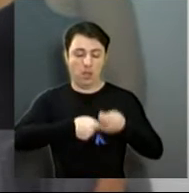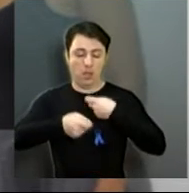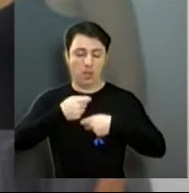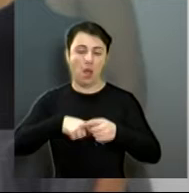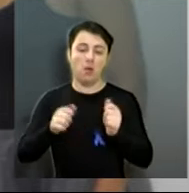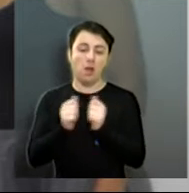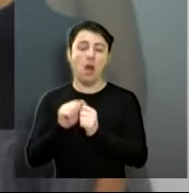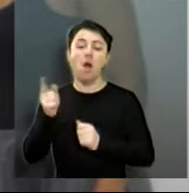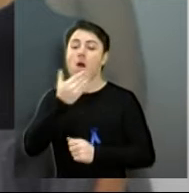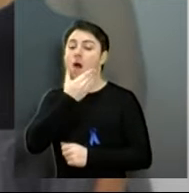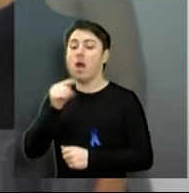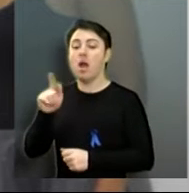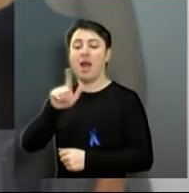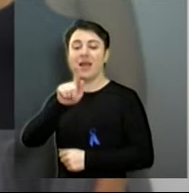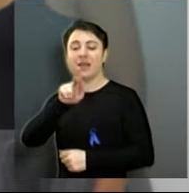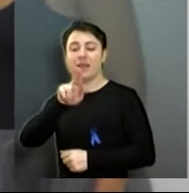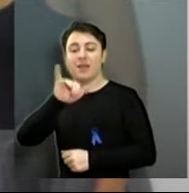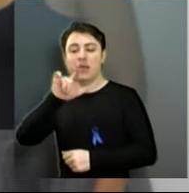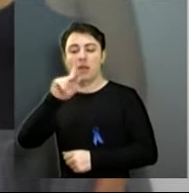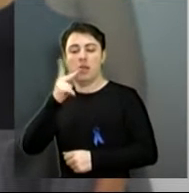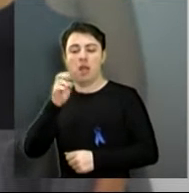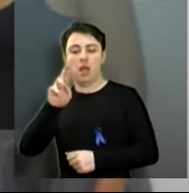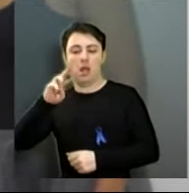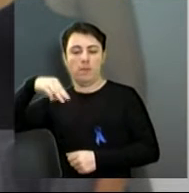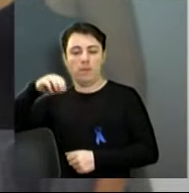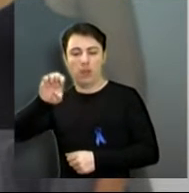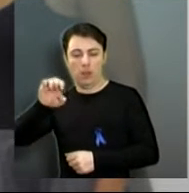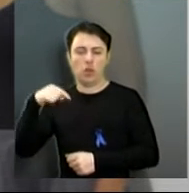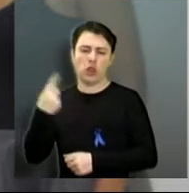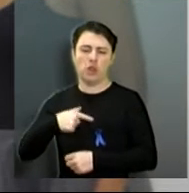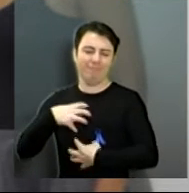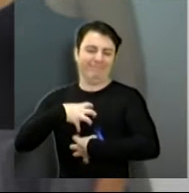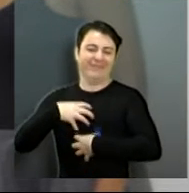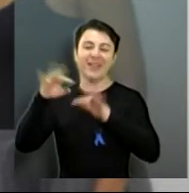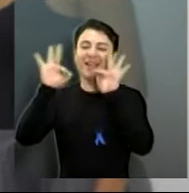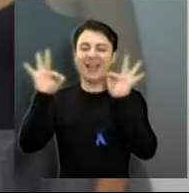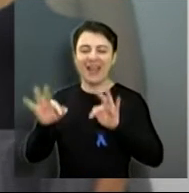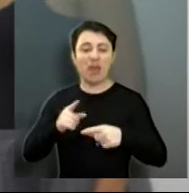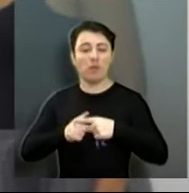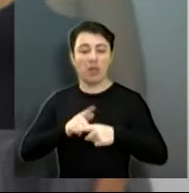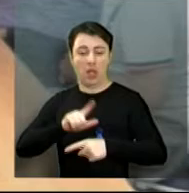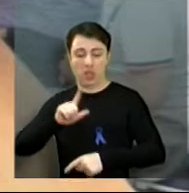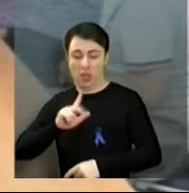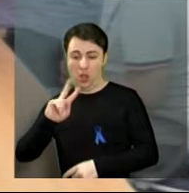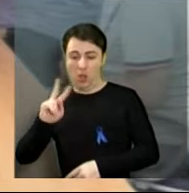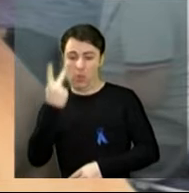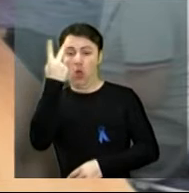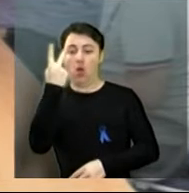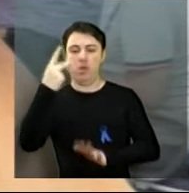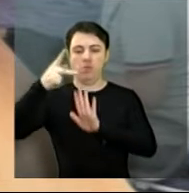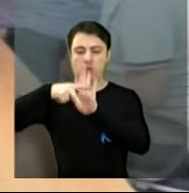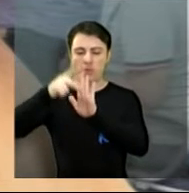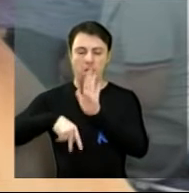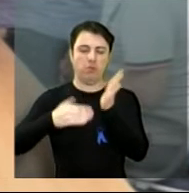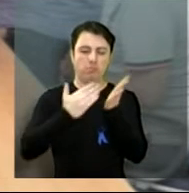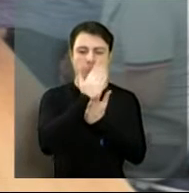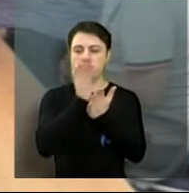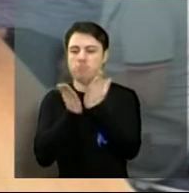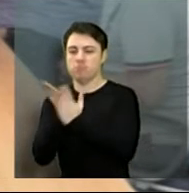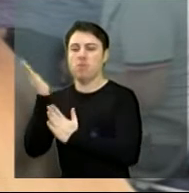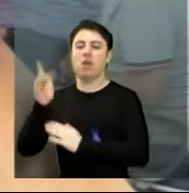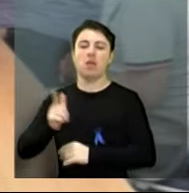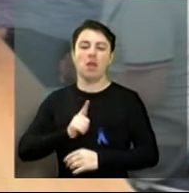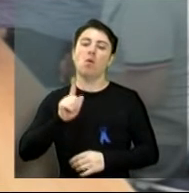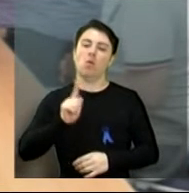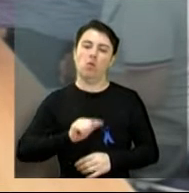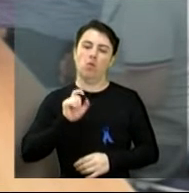participando do ato de sanção, e nós ficamos extremamente felizes por termos aí dois projetos nossos, um por via de indicação,